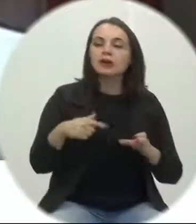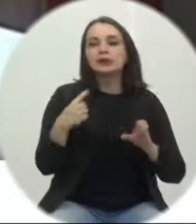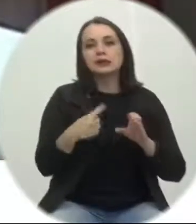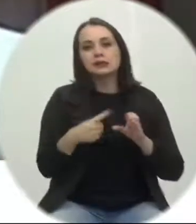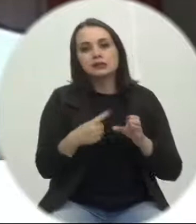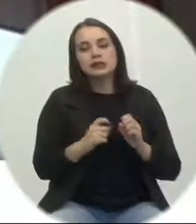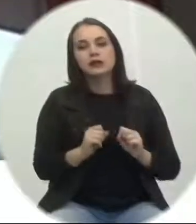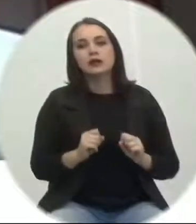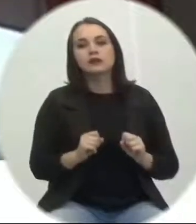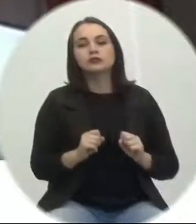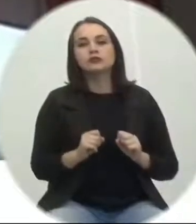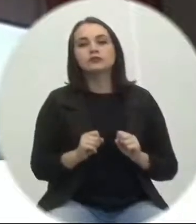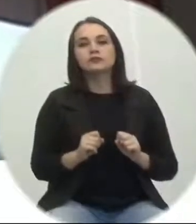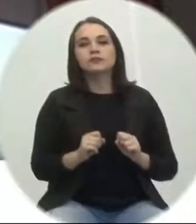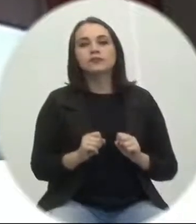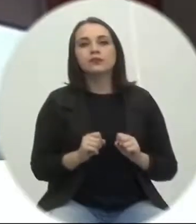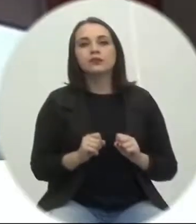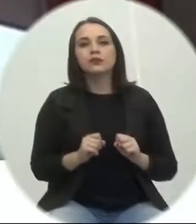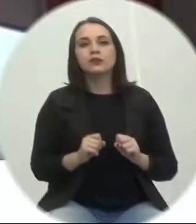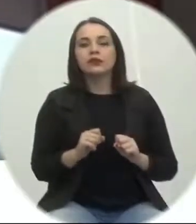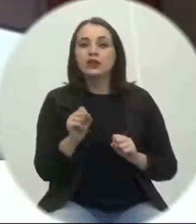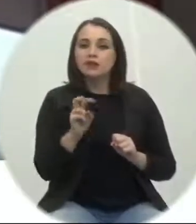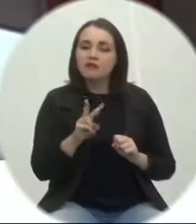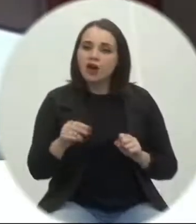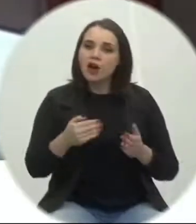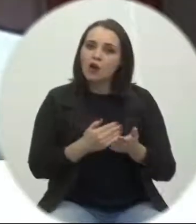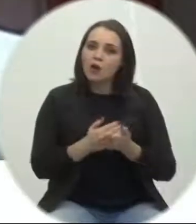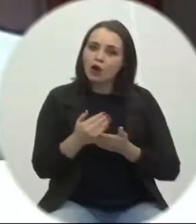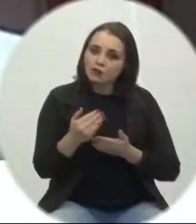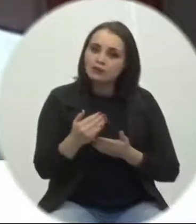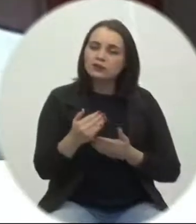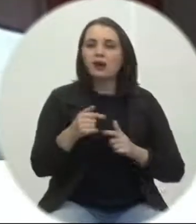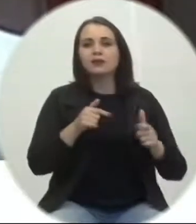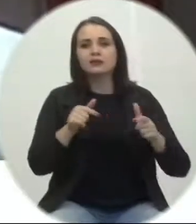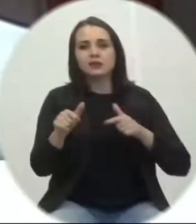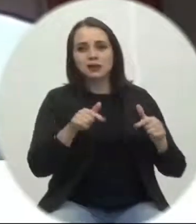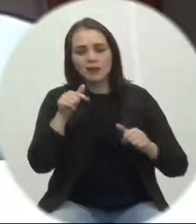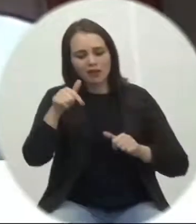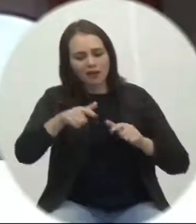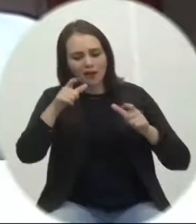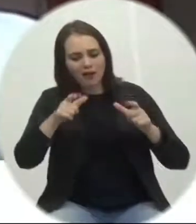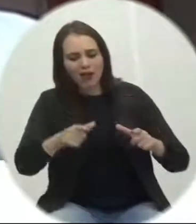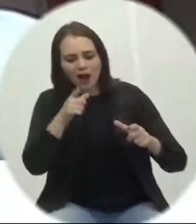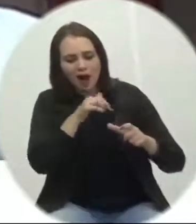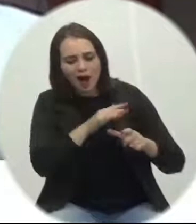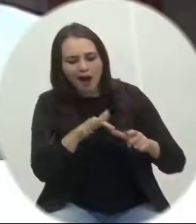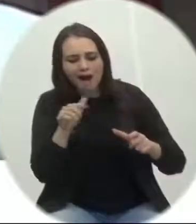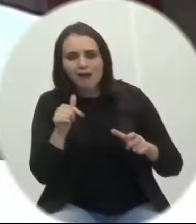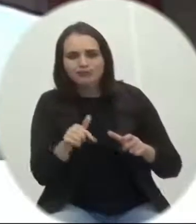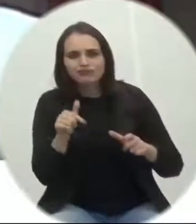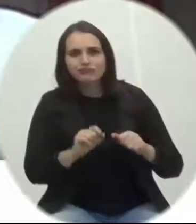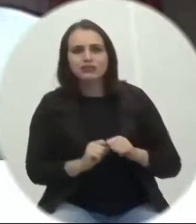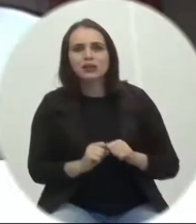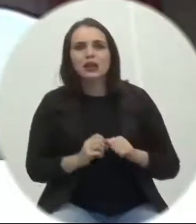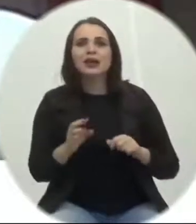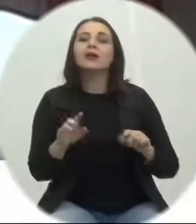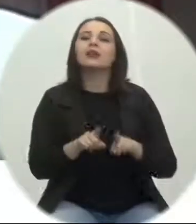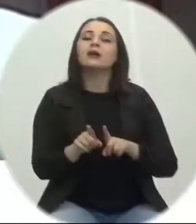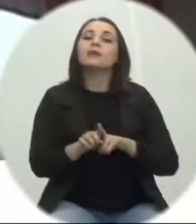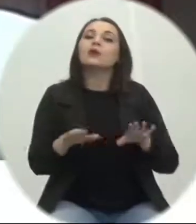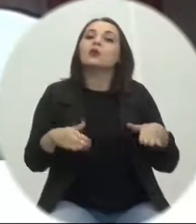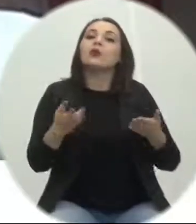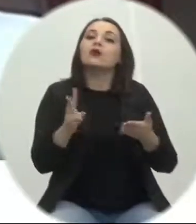se vai ser iniciada essa obra daquele lago, e também, quando vai ser concluída